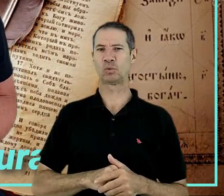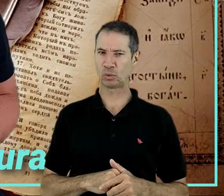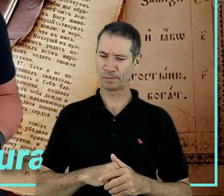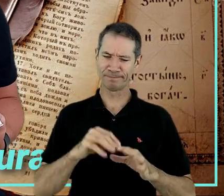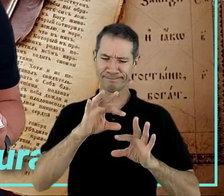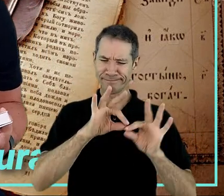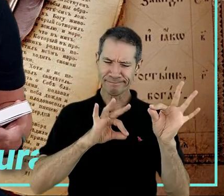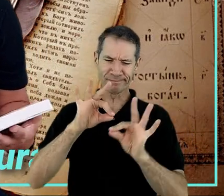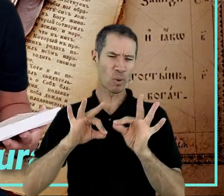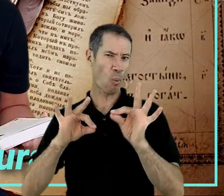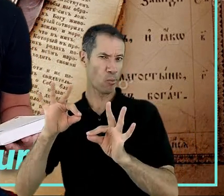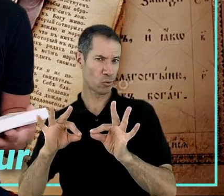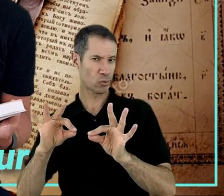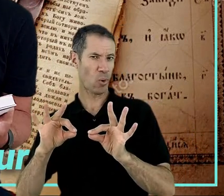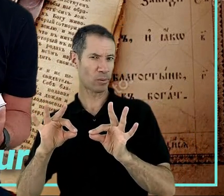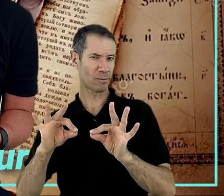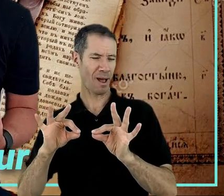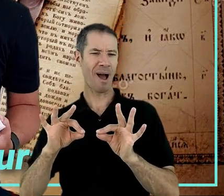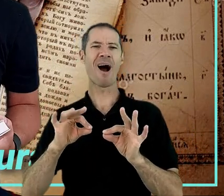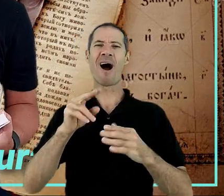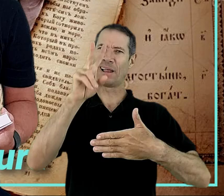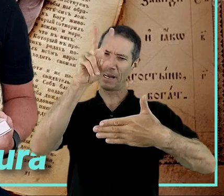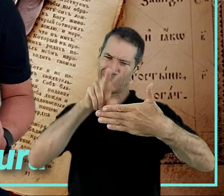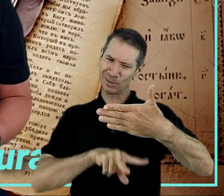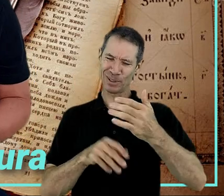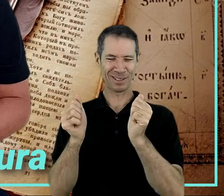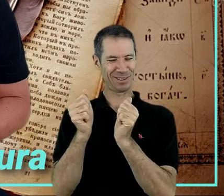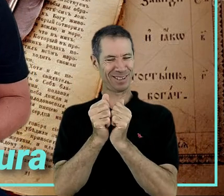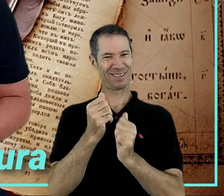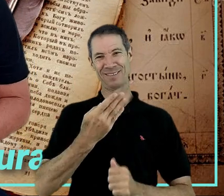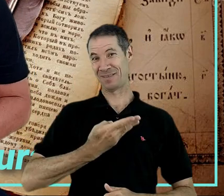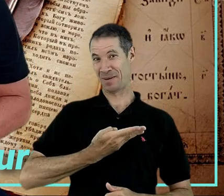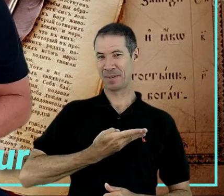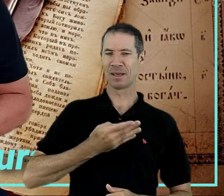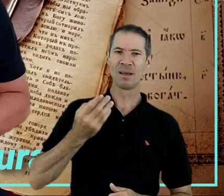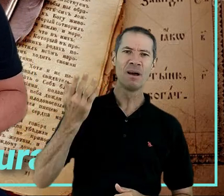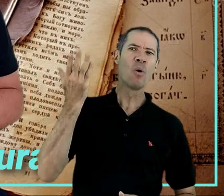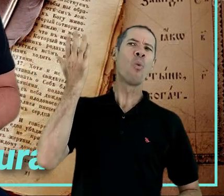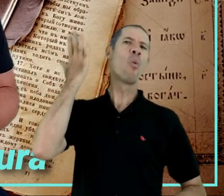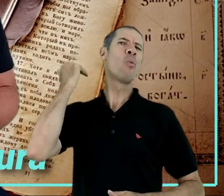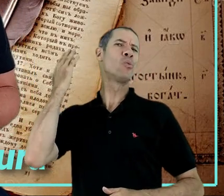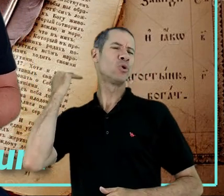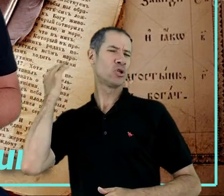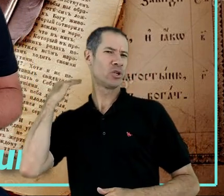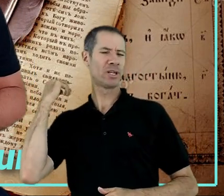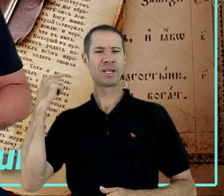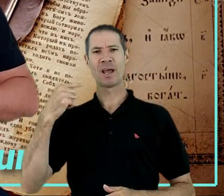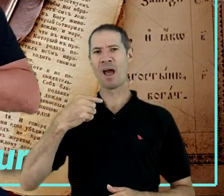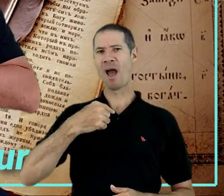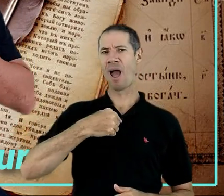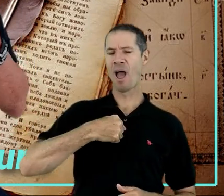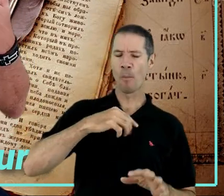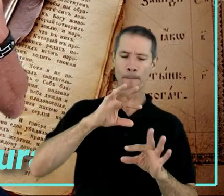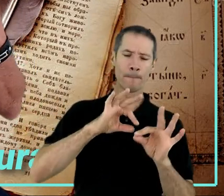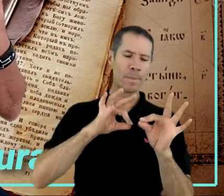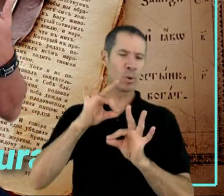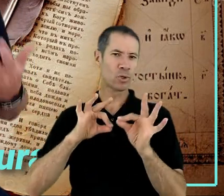concebemos este projeto de leitura aqui entre amigos? Bom, foi um dia que eu estava num